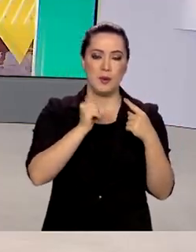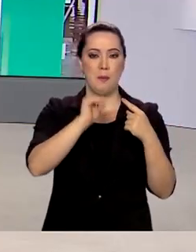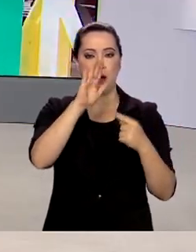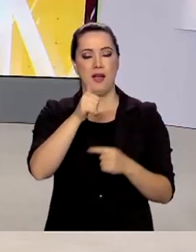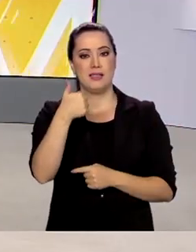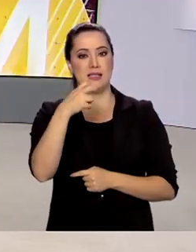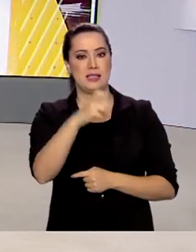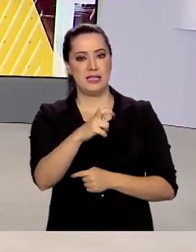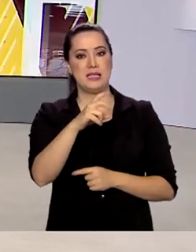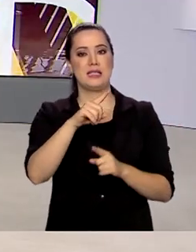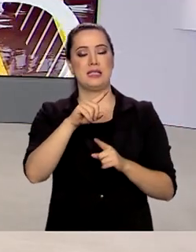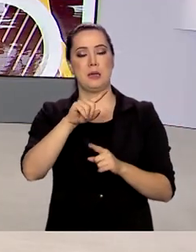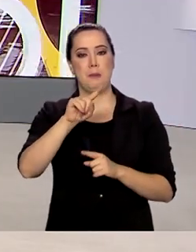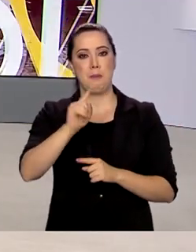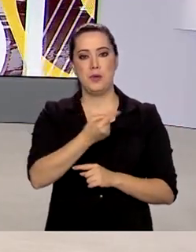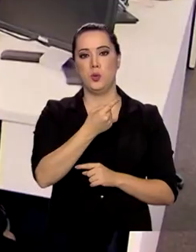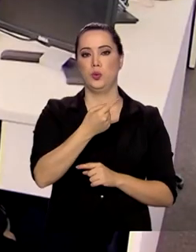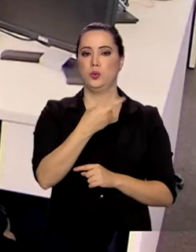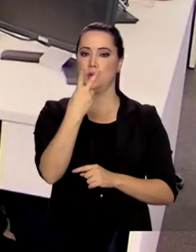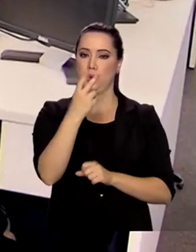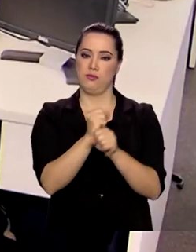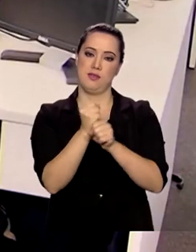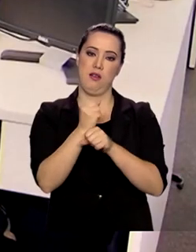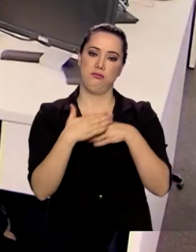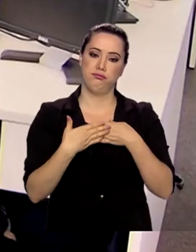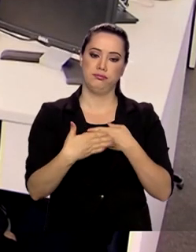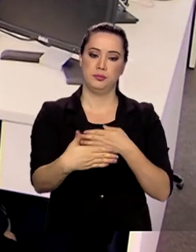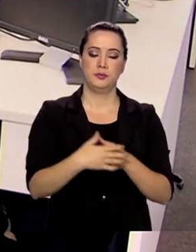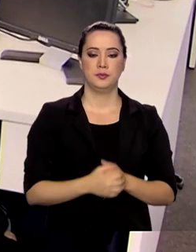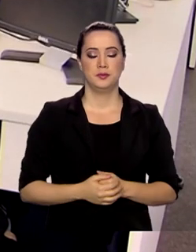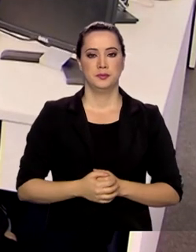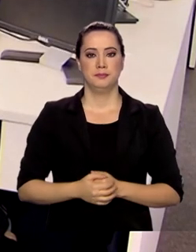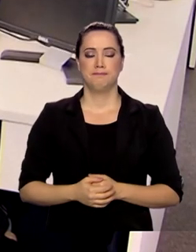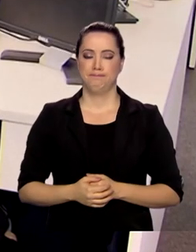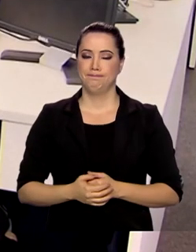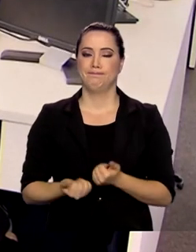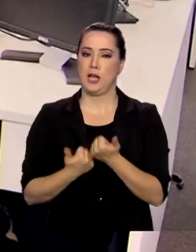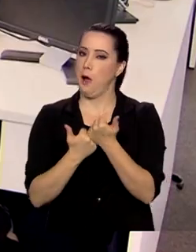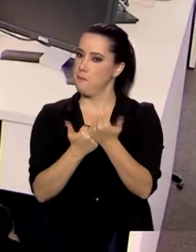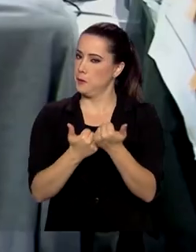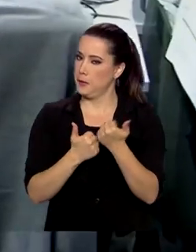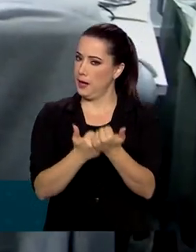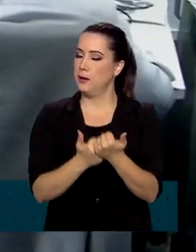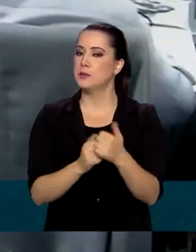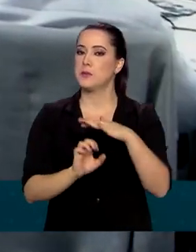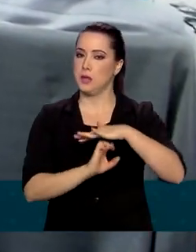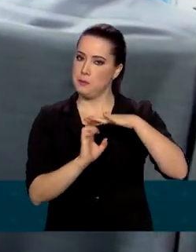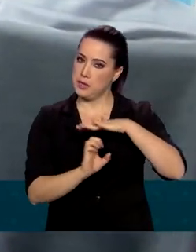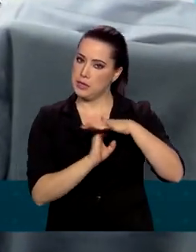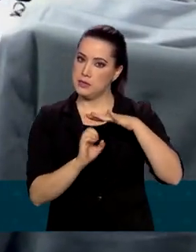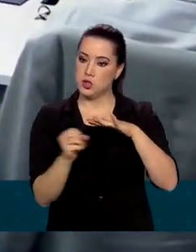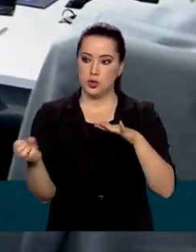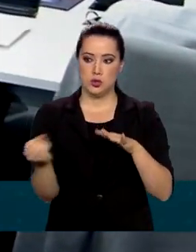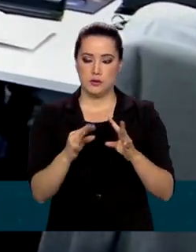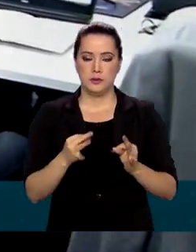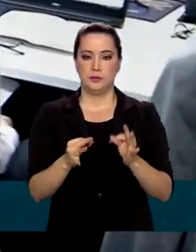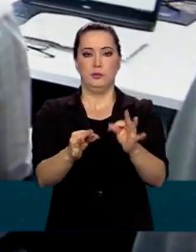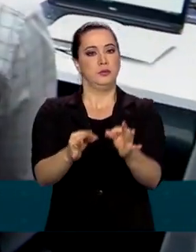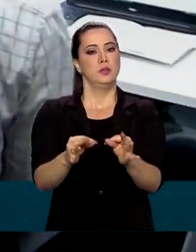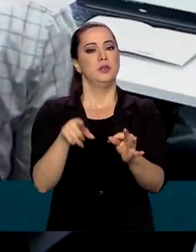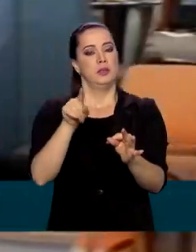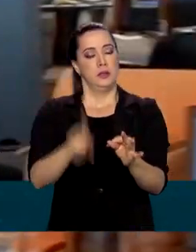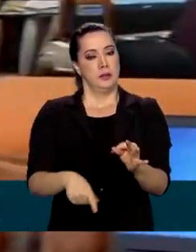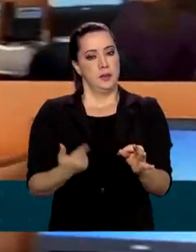15 mil nos próximos anos. Apoiar empresas de inovação tecnológica que entram no mercado, as chamadas